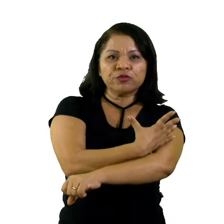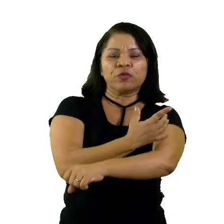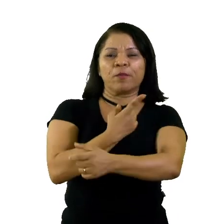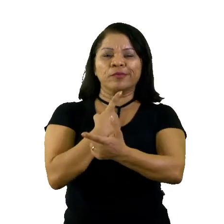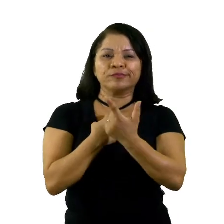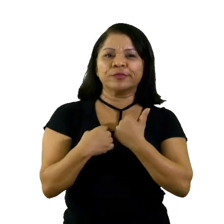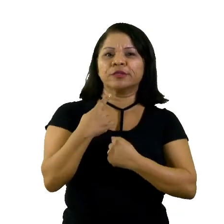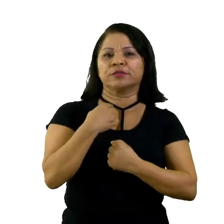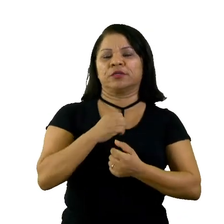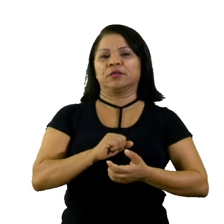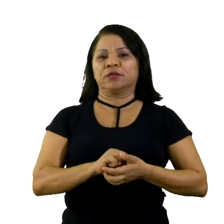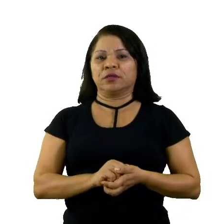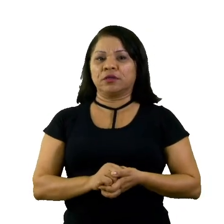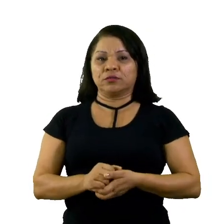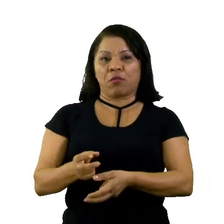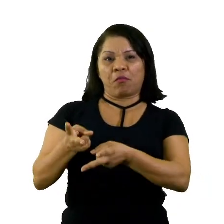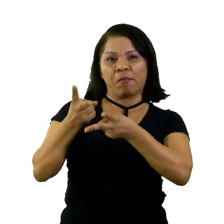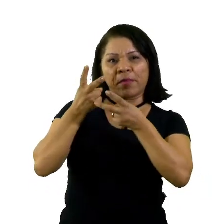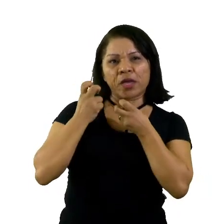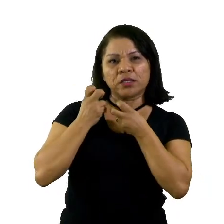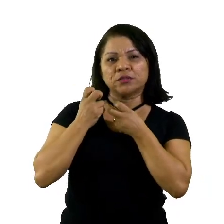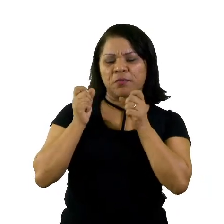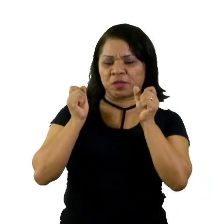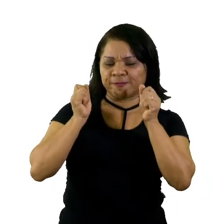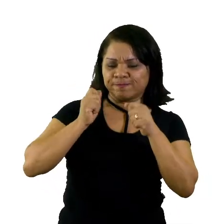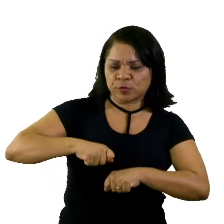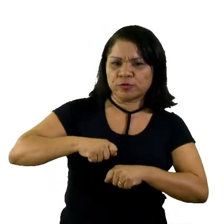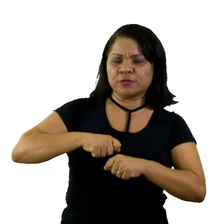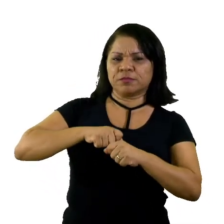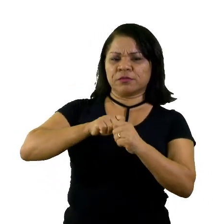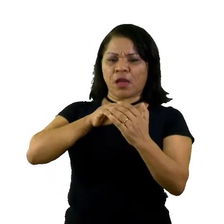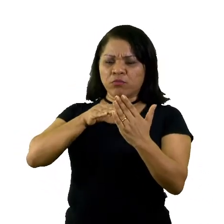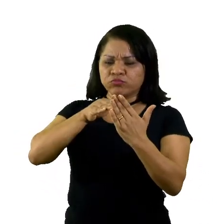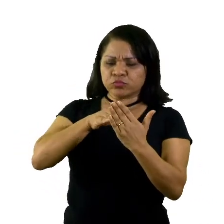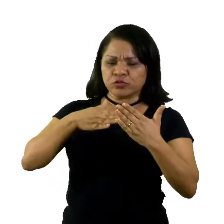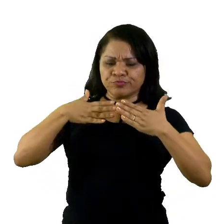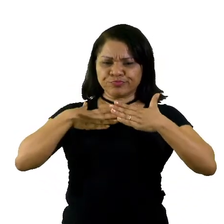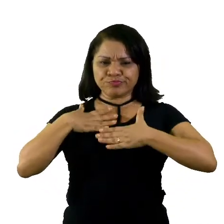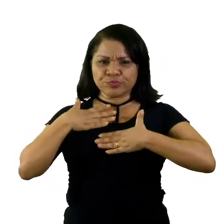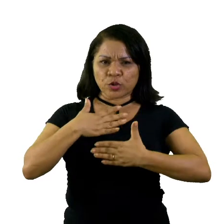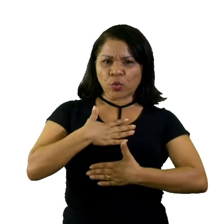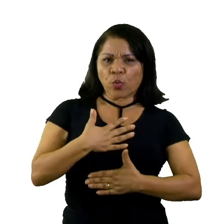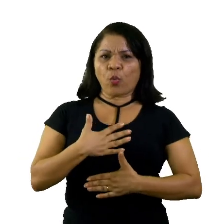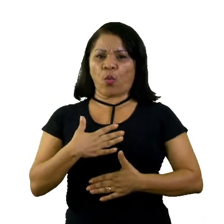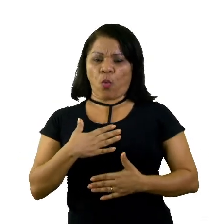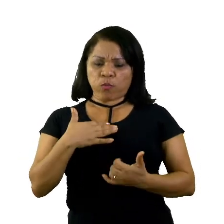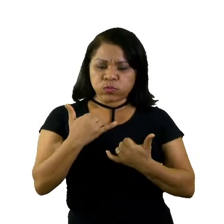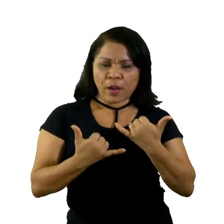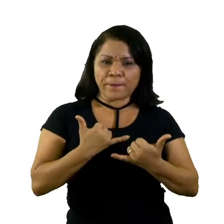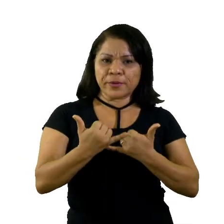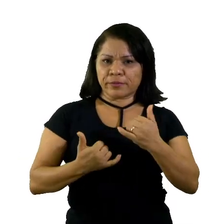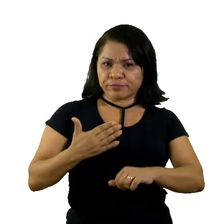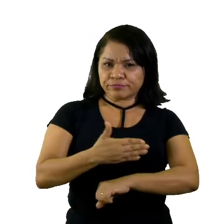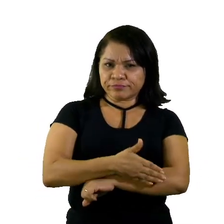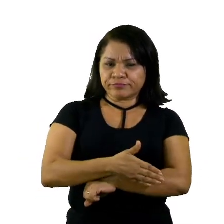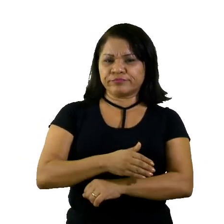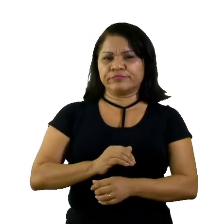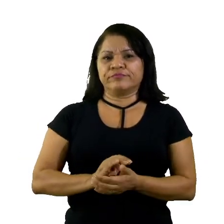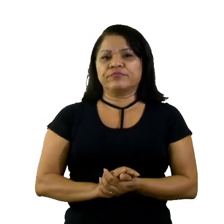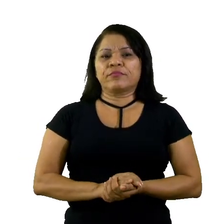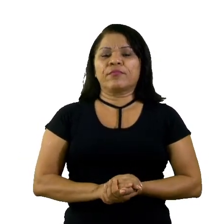desejos. Perceber as possibilidades e os limites do seu corpo nas brincadeiras nas quais participam.